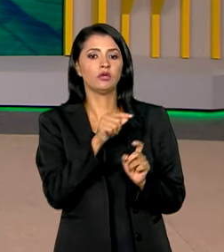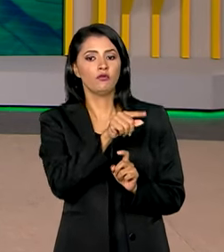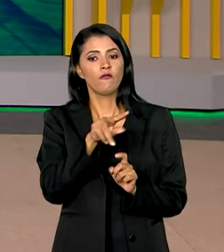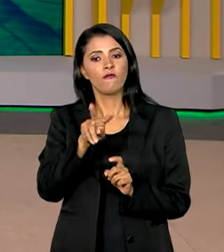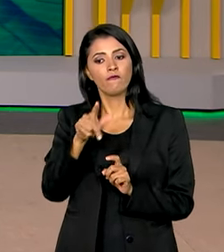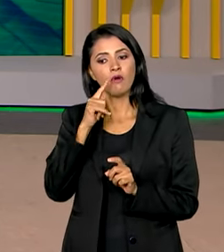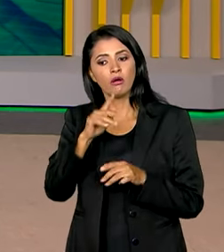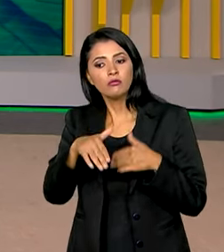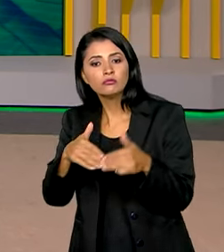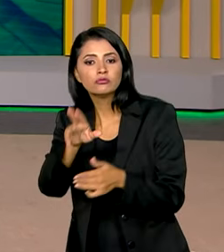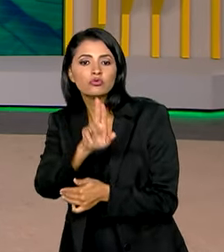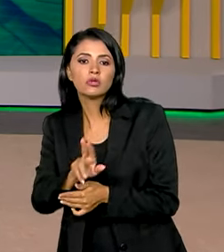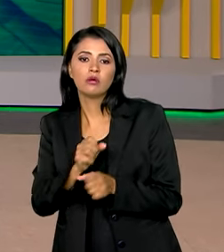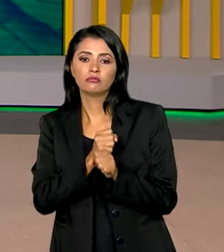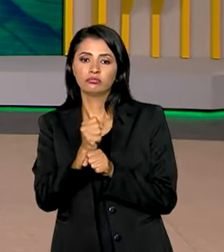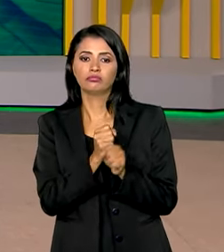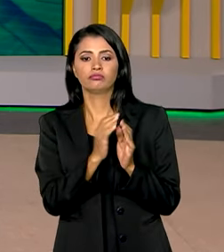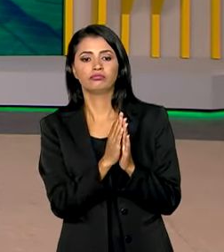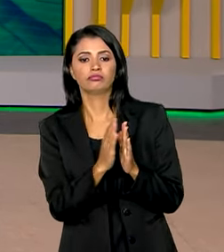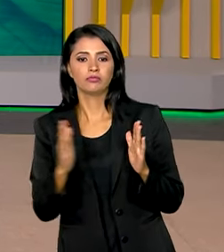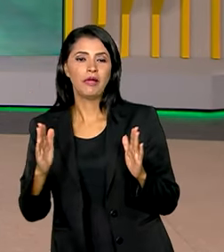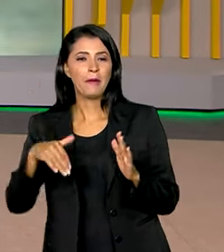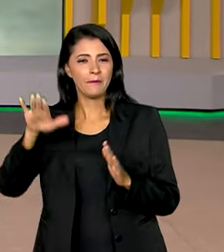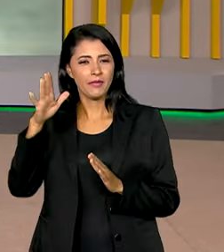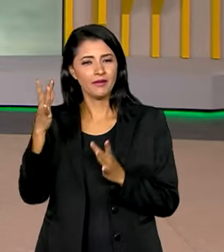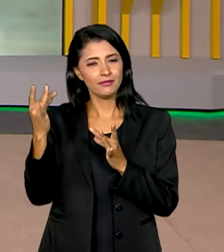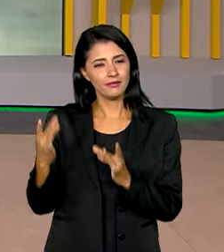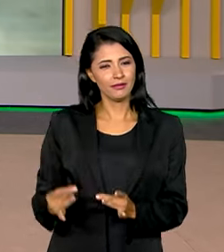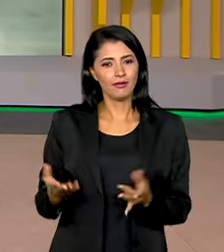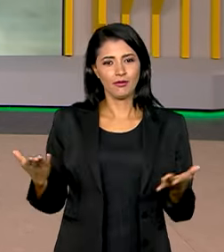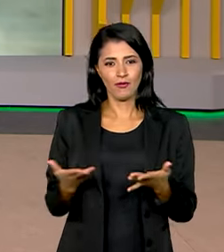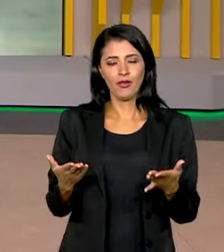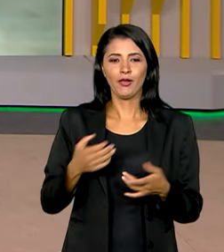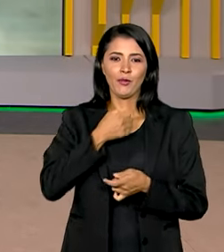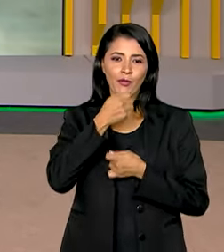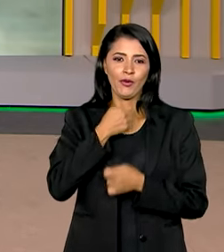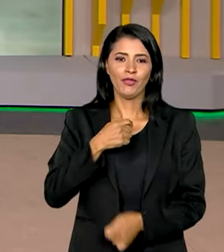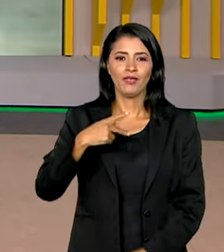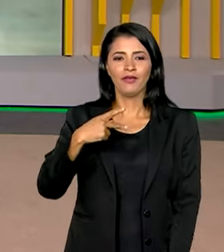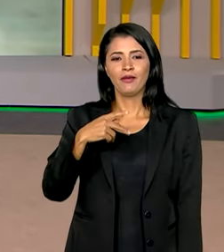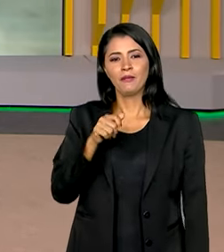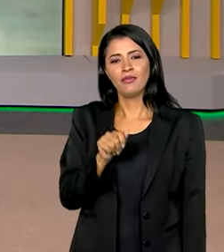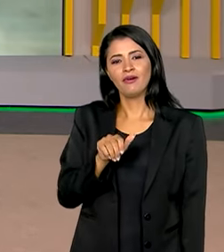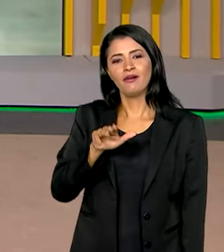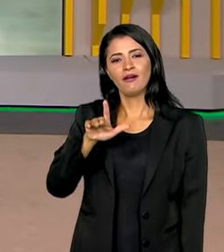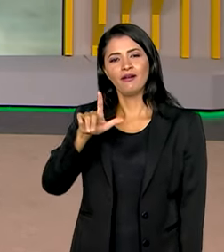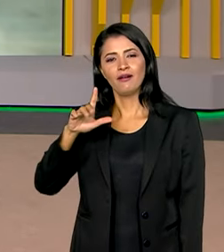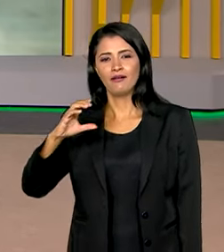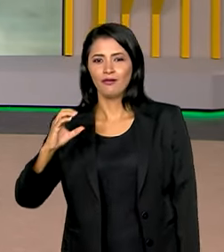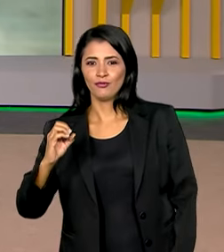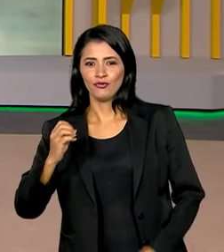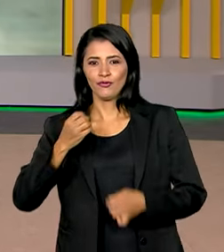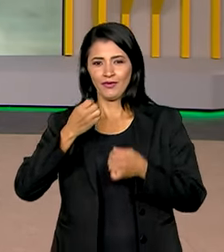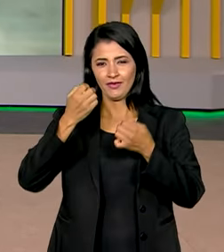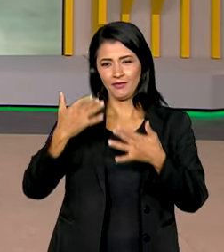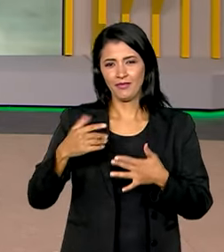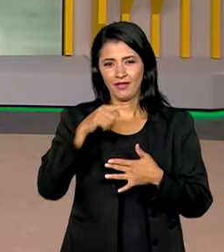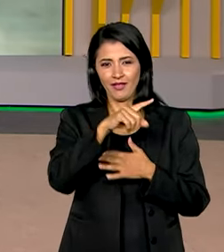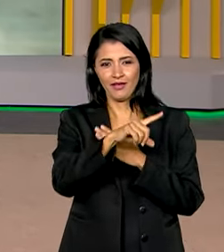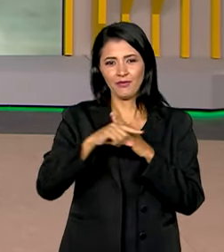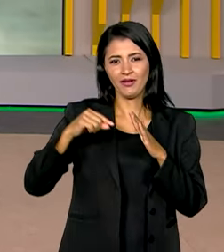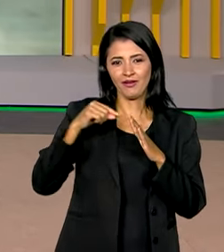executar durante todo o ano. E quem tem mais detalhes pra gente é o repórter Pablo Undim, que fala conosco direto aqui do